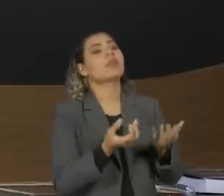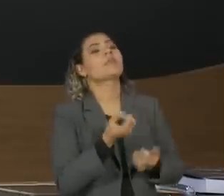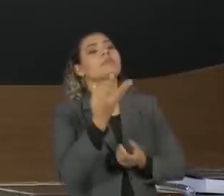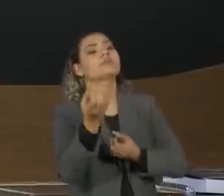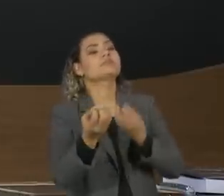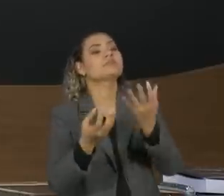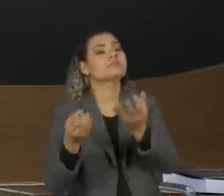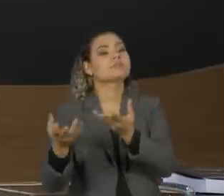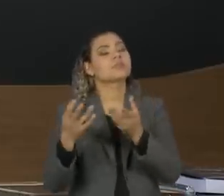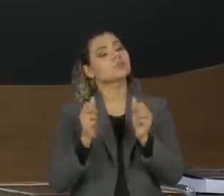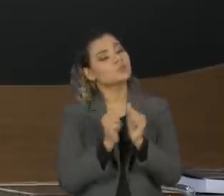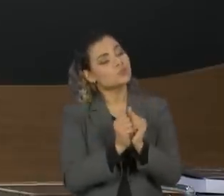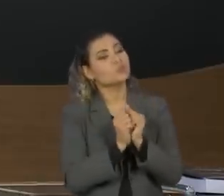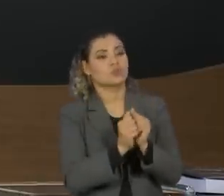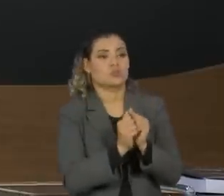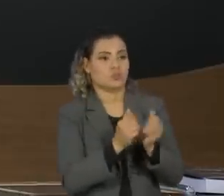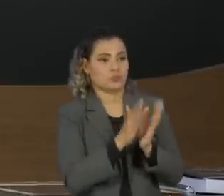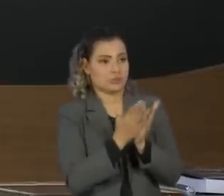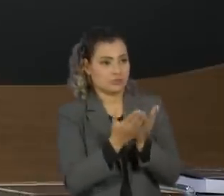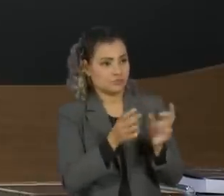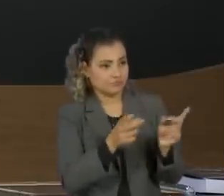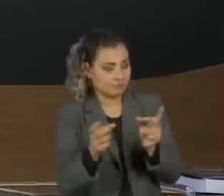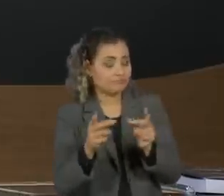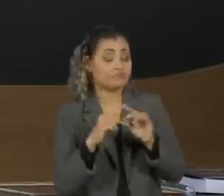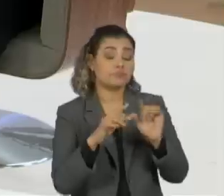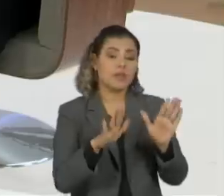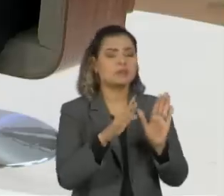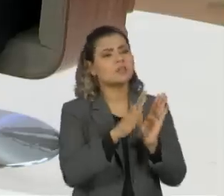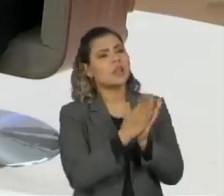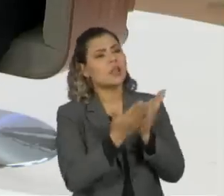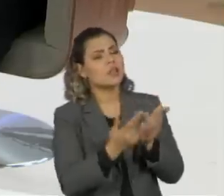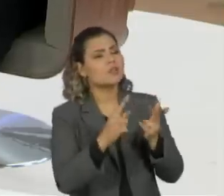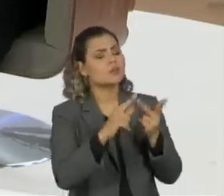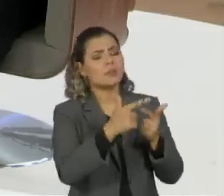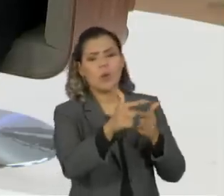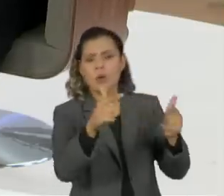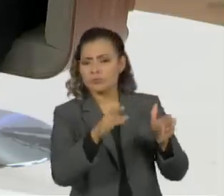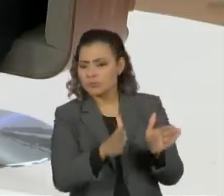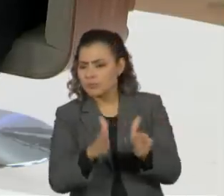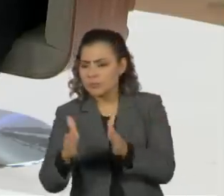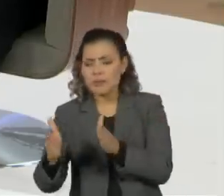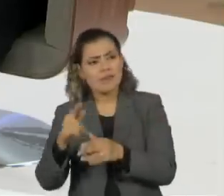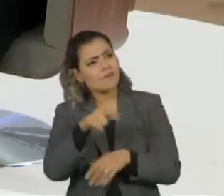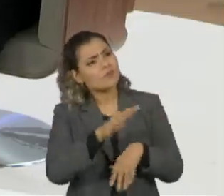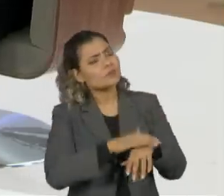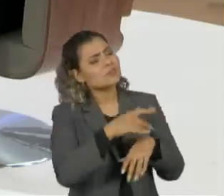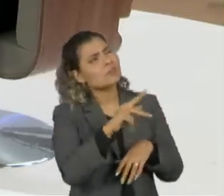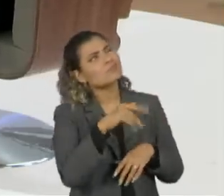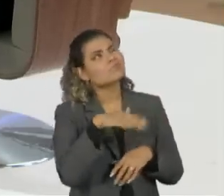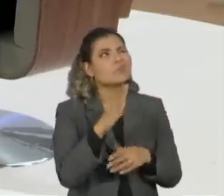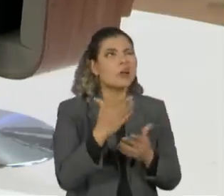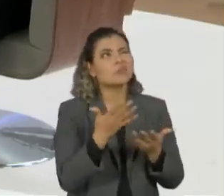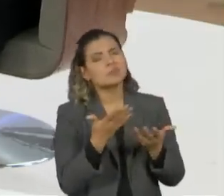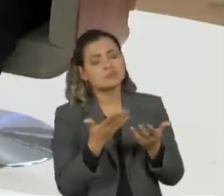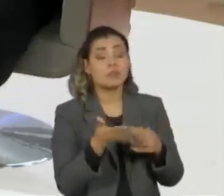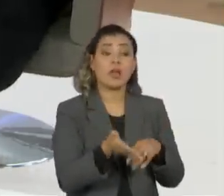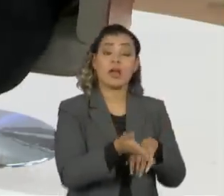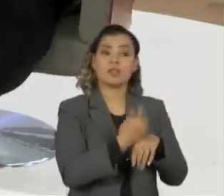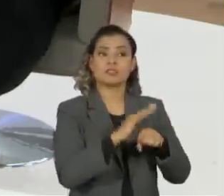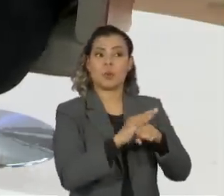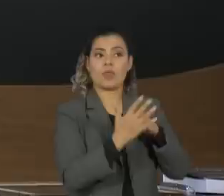lançamento da obra. Mas você também diz no livro e em outras ocasiões que você já era meio ermitão mesmo antes da